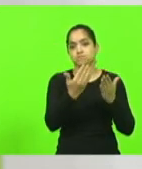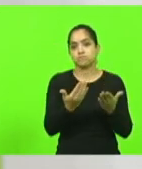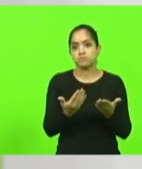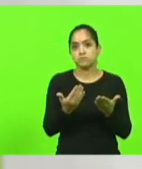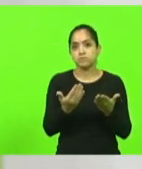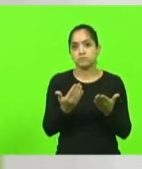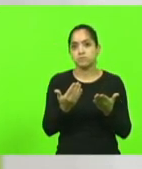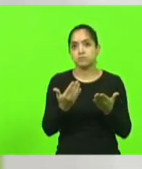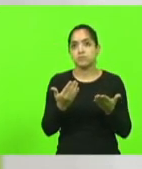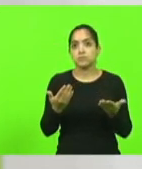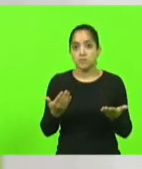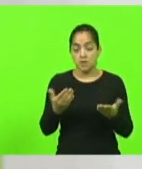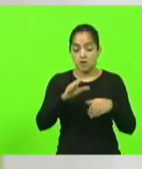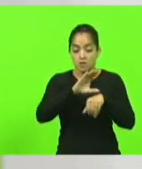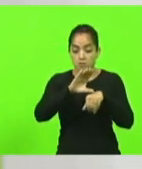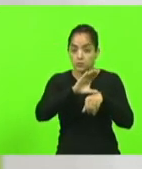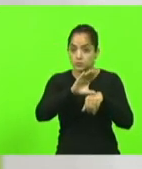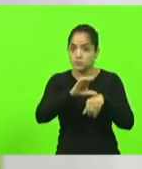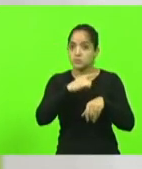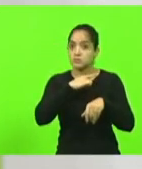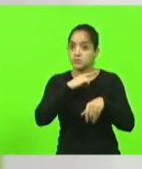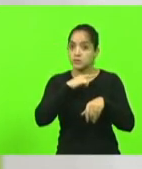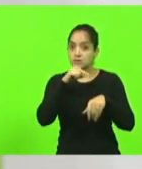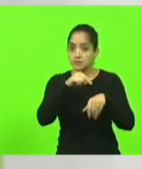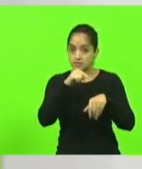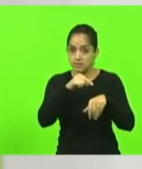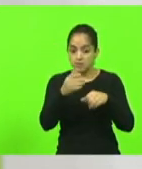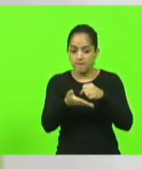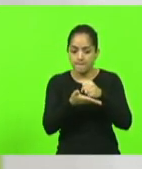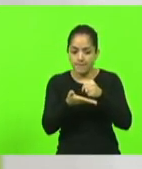nenhum. Nós temos uma Constituição que nos norteia